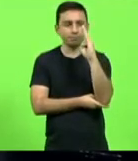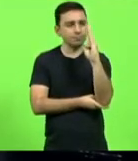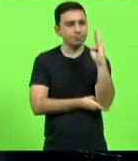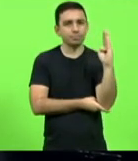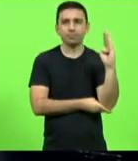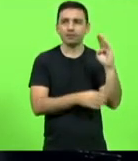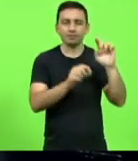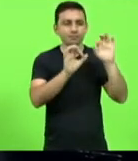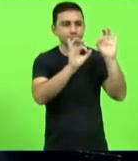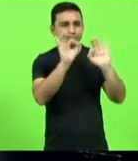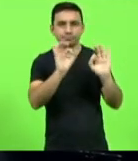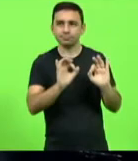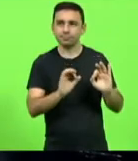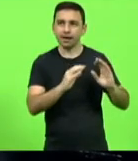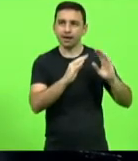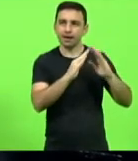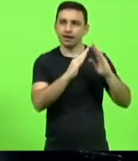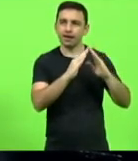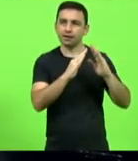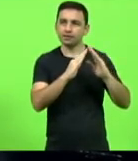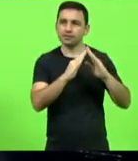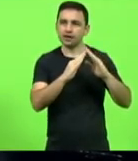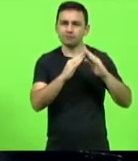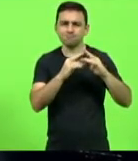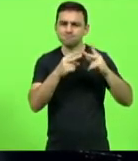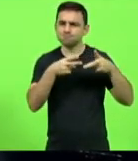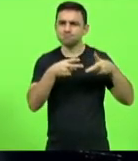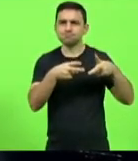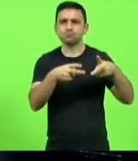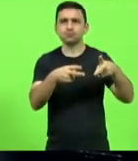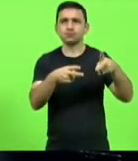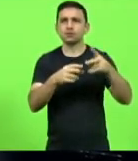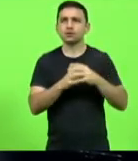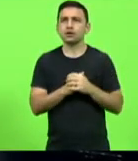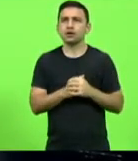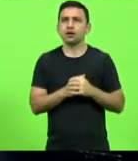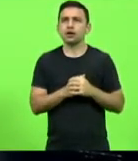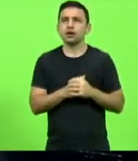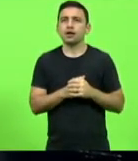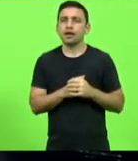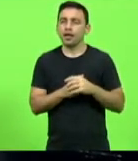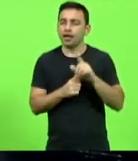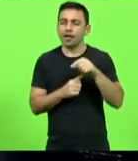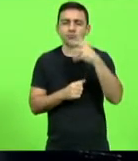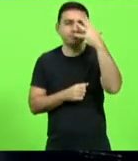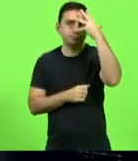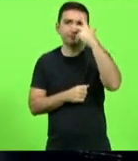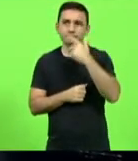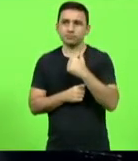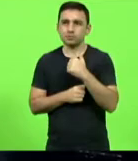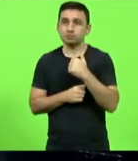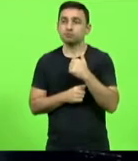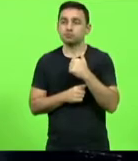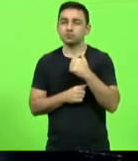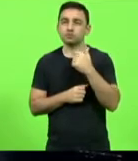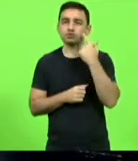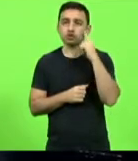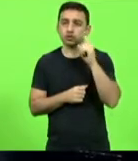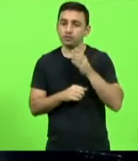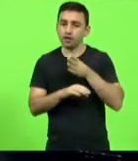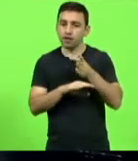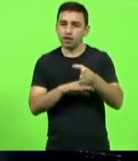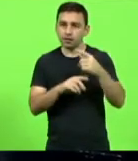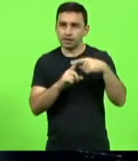em Itapiranga tem outra que é conservada e totalmente de madeira uma igreja linda dia que vocês tiverem a oportunidade e forem na